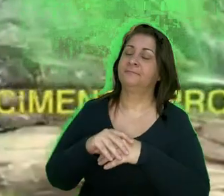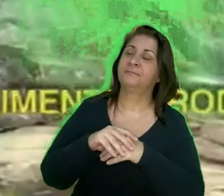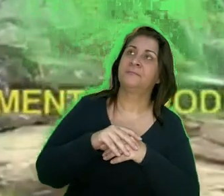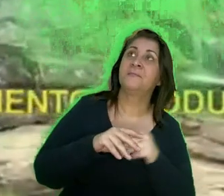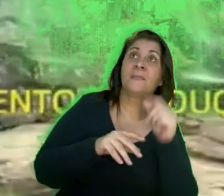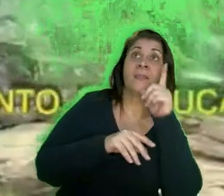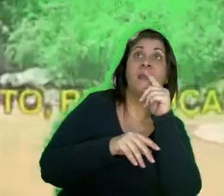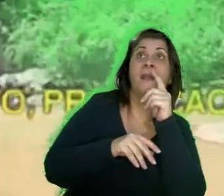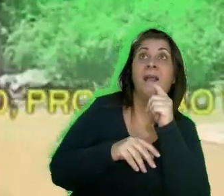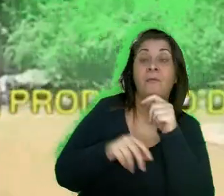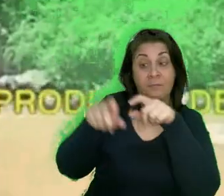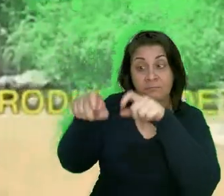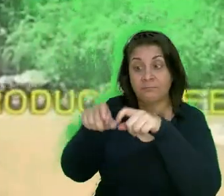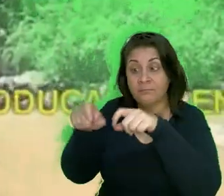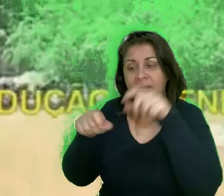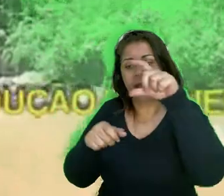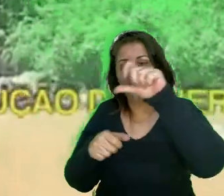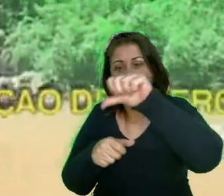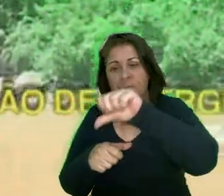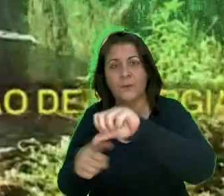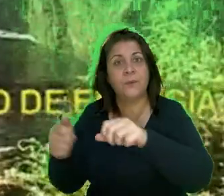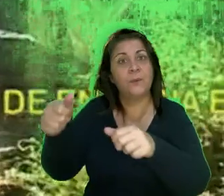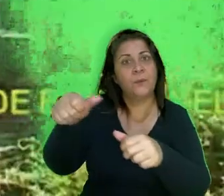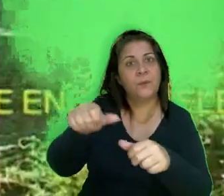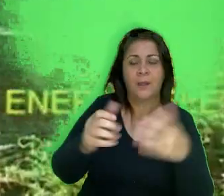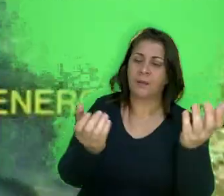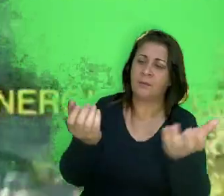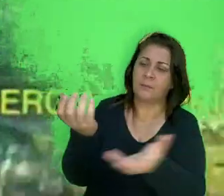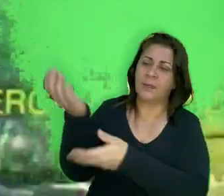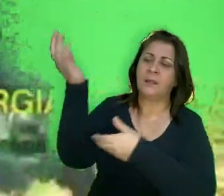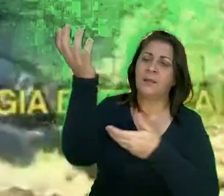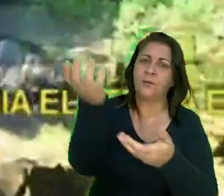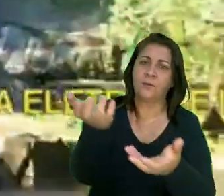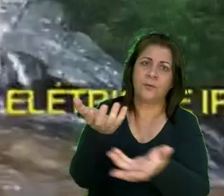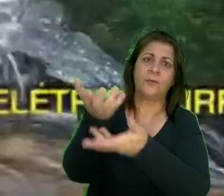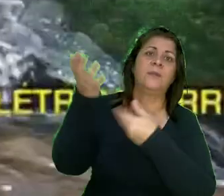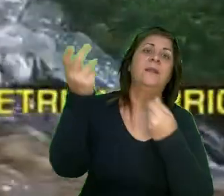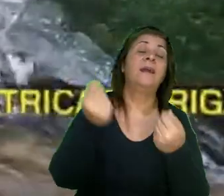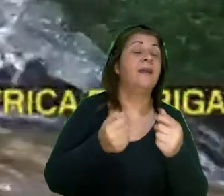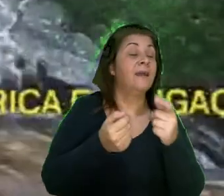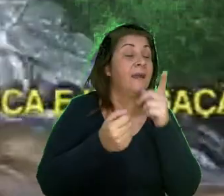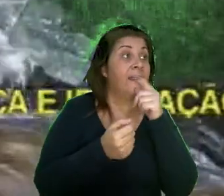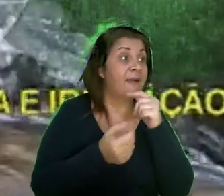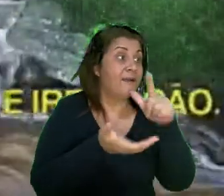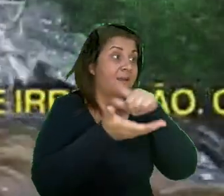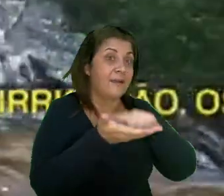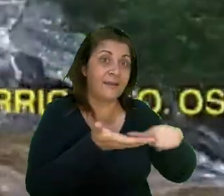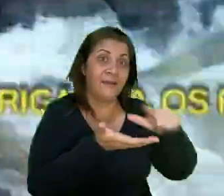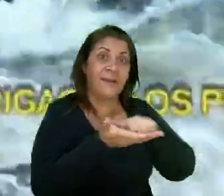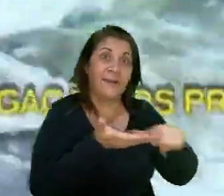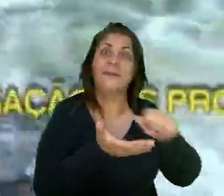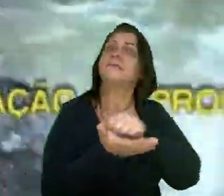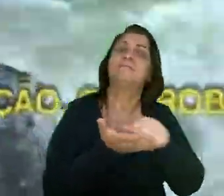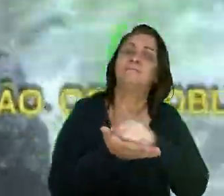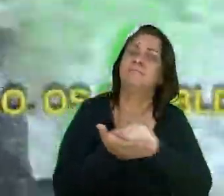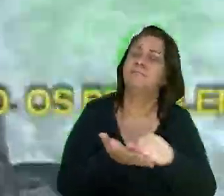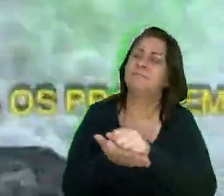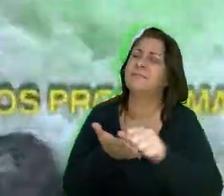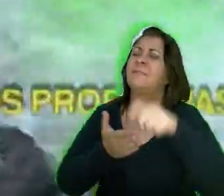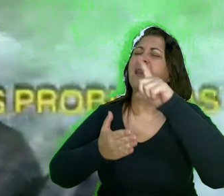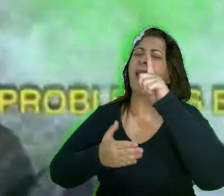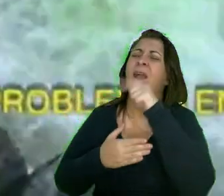Água pra plantar Água pra colher Água pra lavar Água pra curar